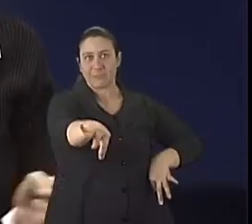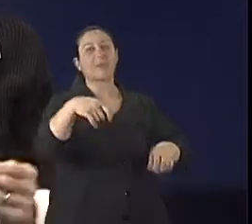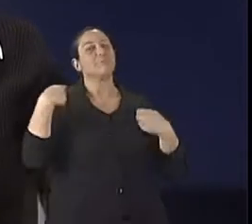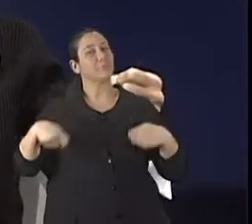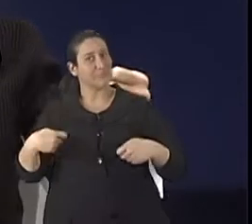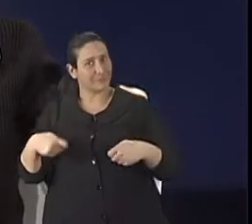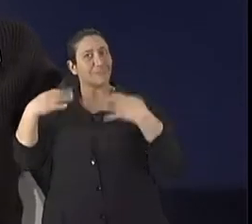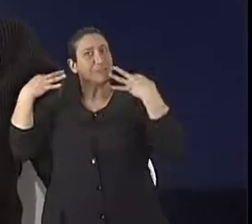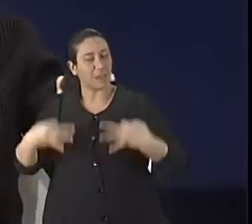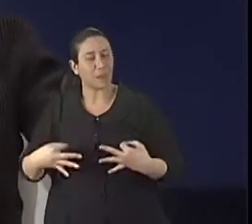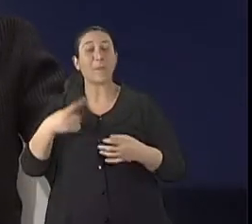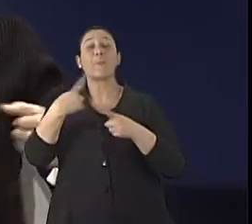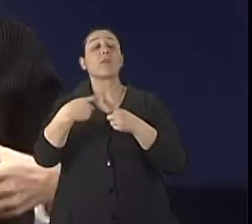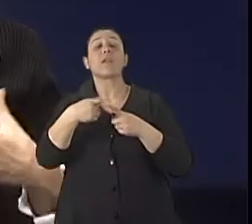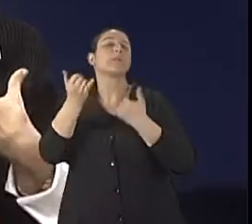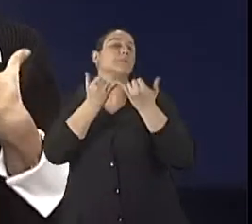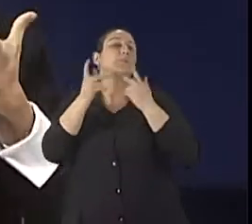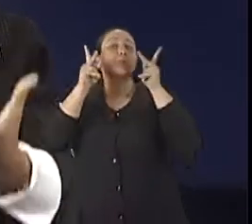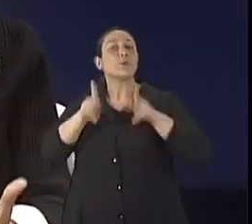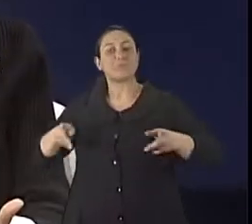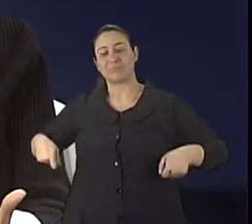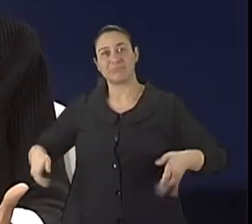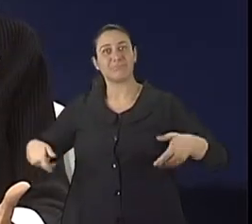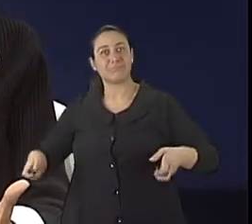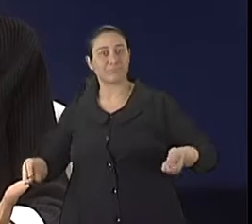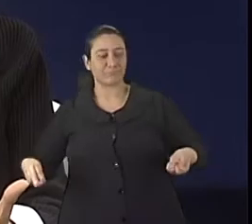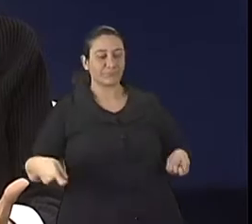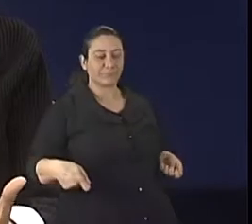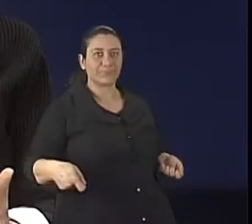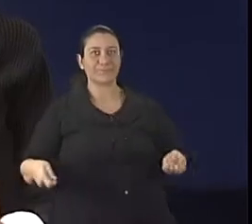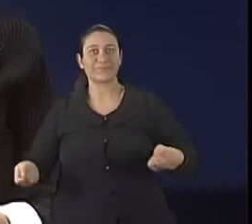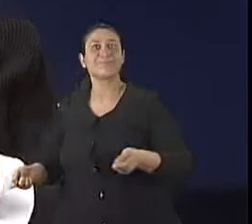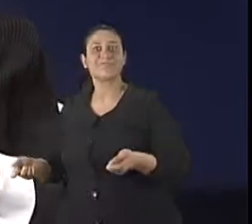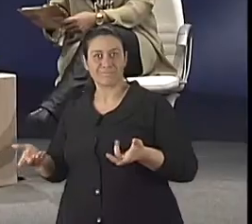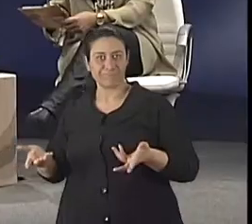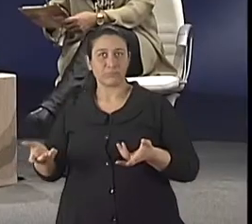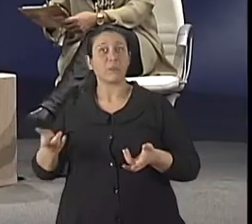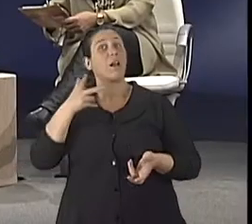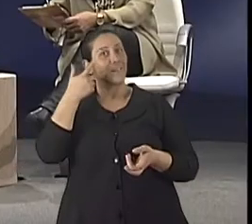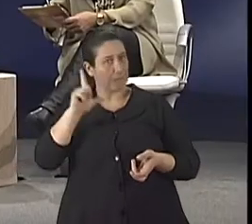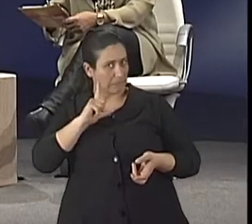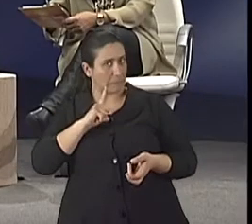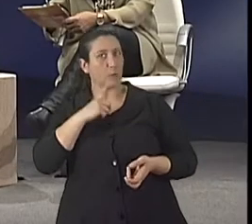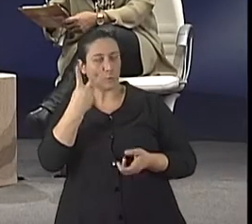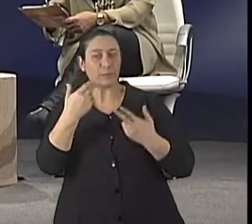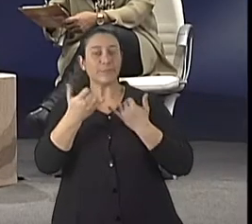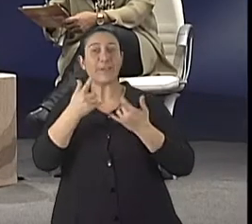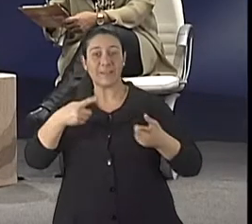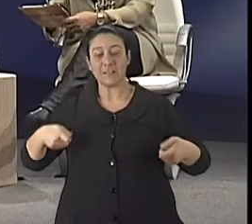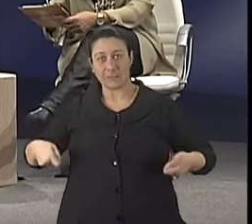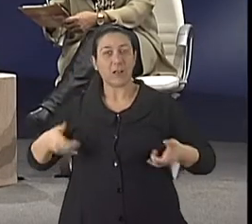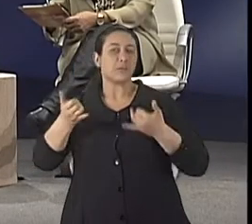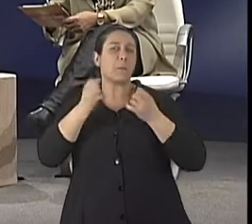o movimento da cadeira ou de ter alguém te ajudando no banho. Ah, isto. Que são as duas situações. São as duas situações. A cadeira é importante